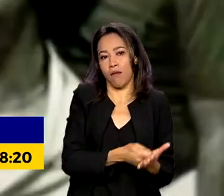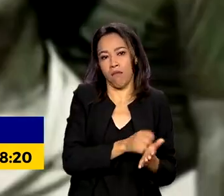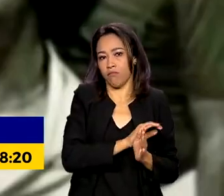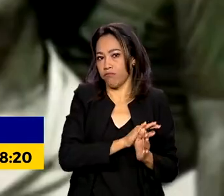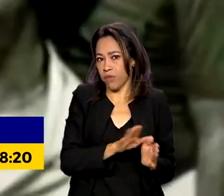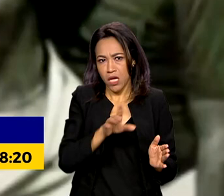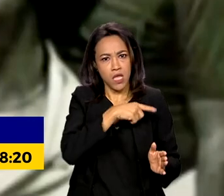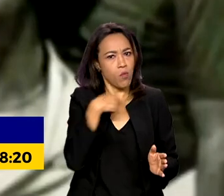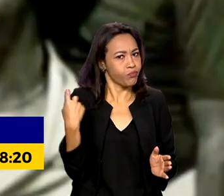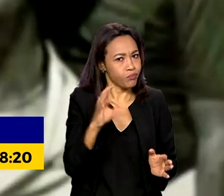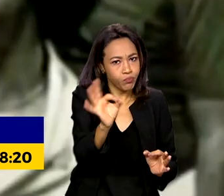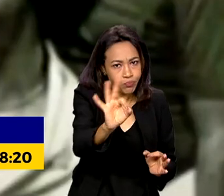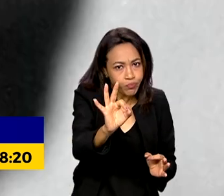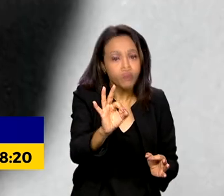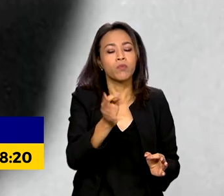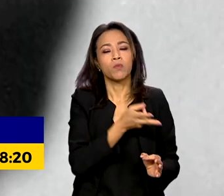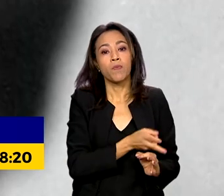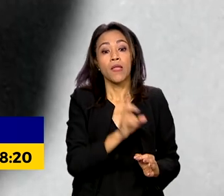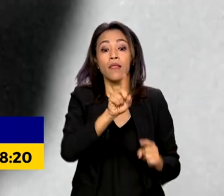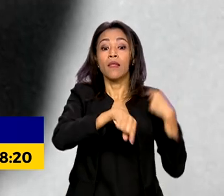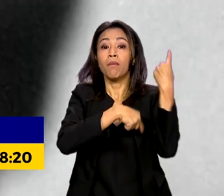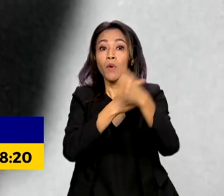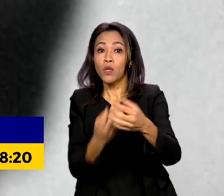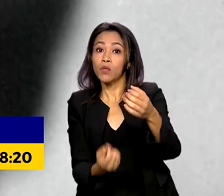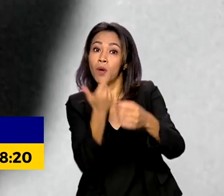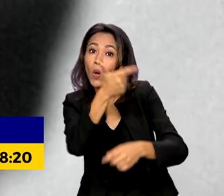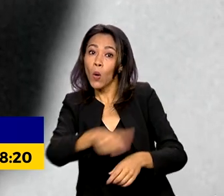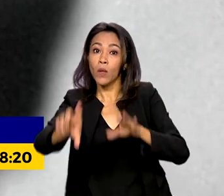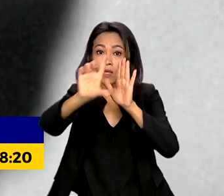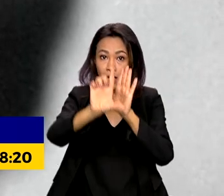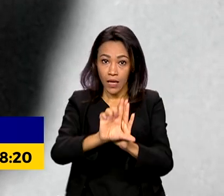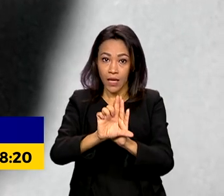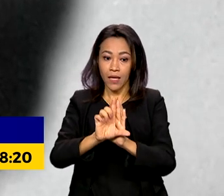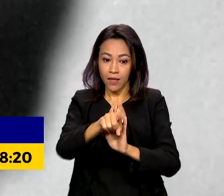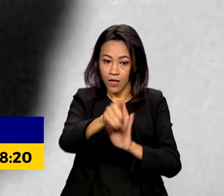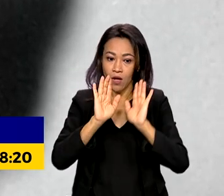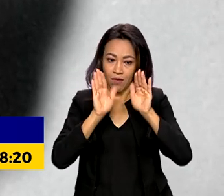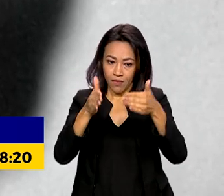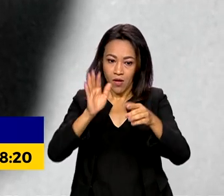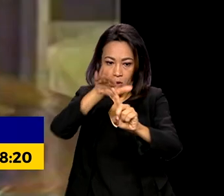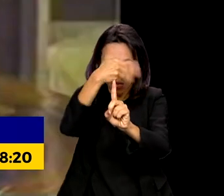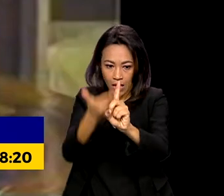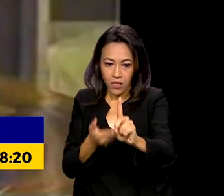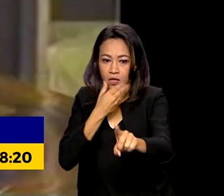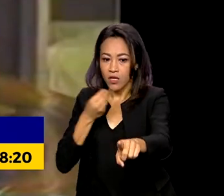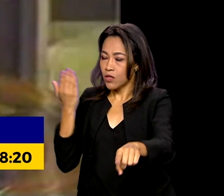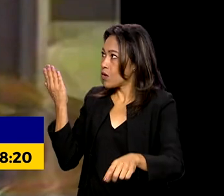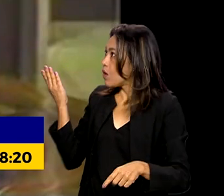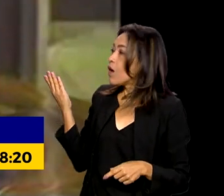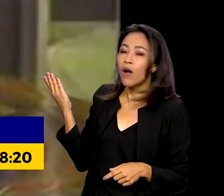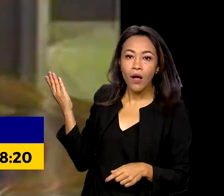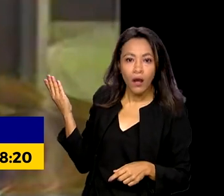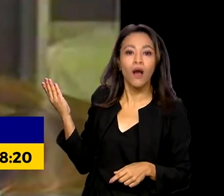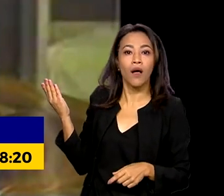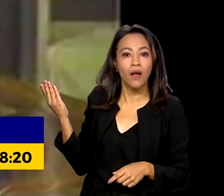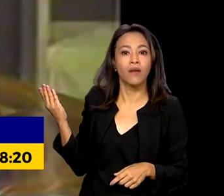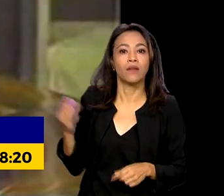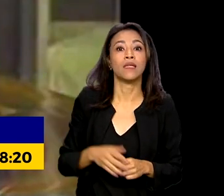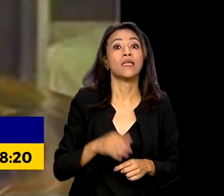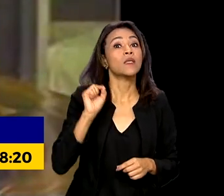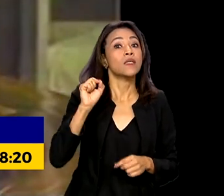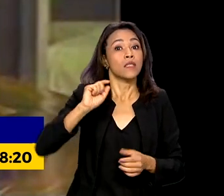Um ano depois, a lei CAO, em referência ao autor Carlos Alberto Oliveira, o deputado federal CAO,